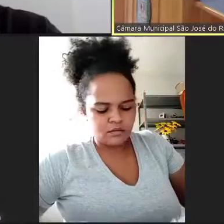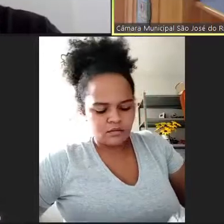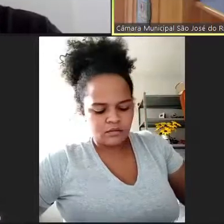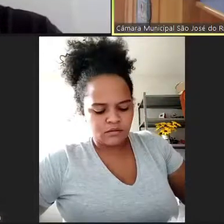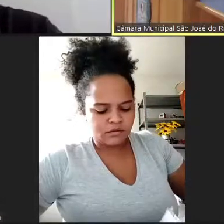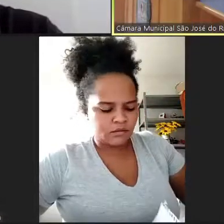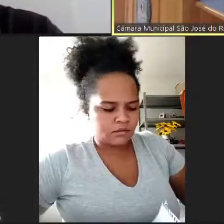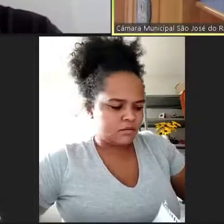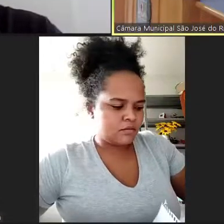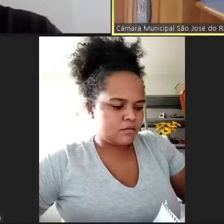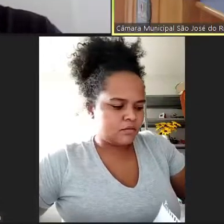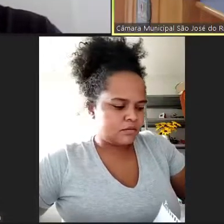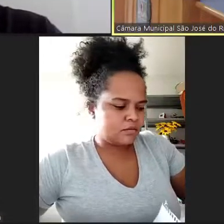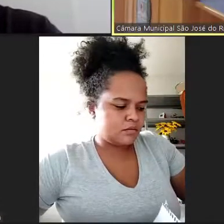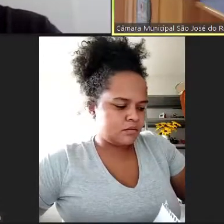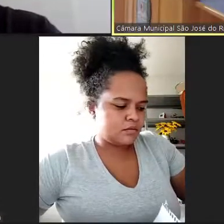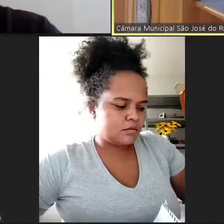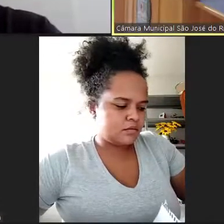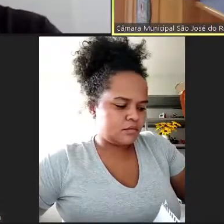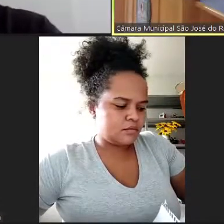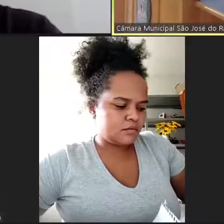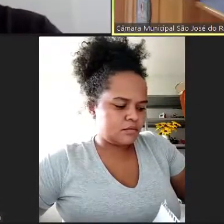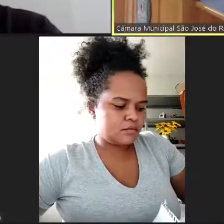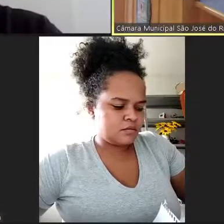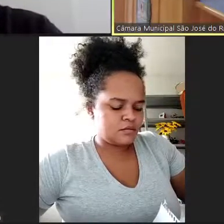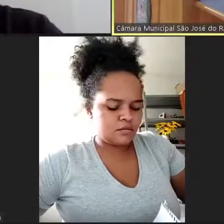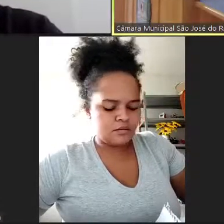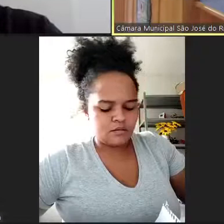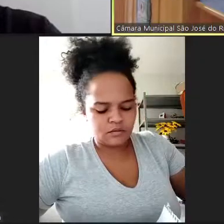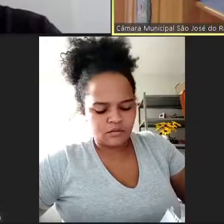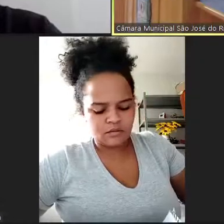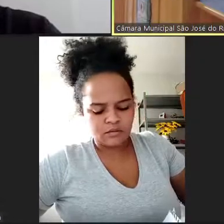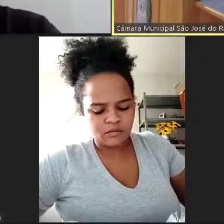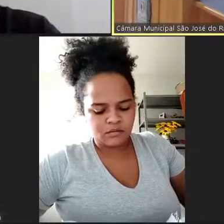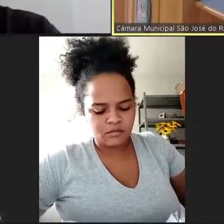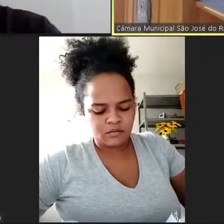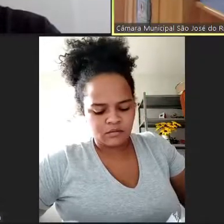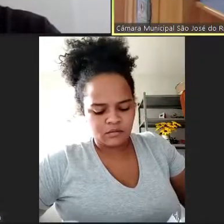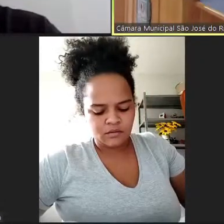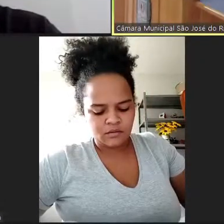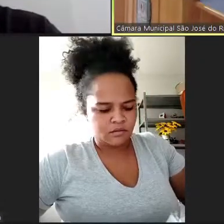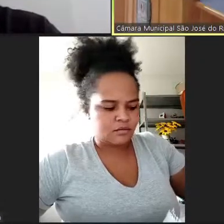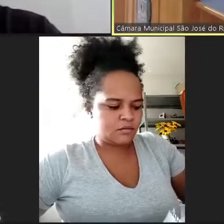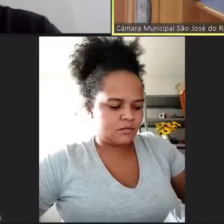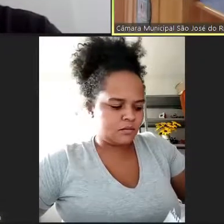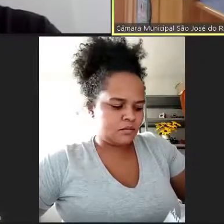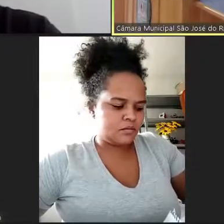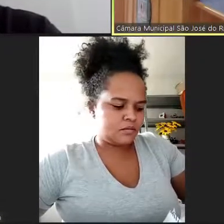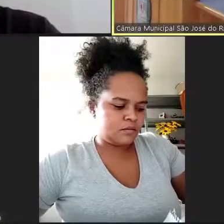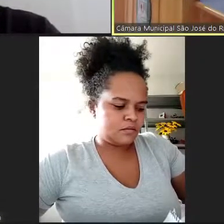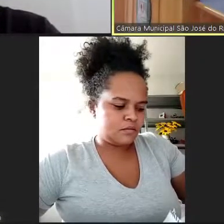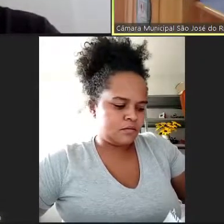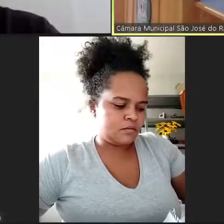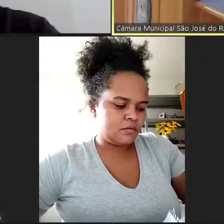238 está deferido. Requerimento 239, de 2021, de autoria do vereador professor